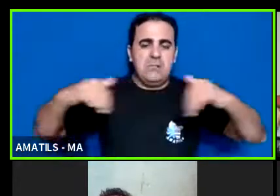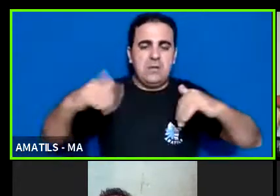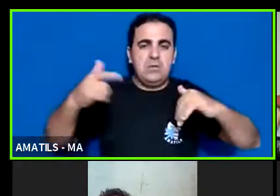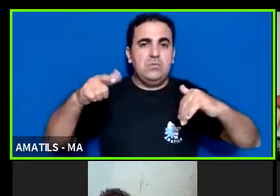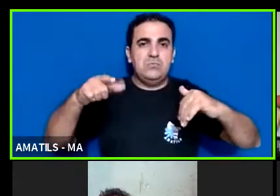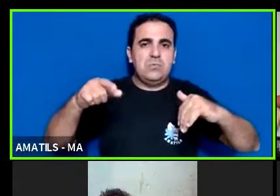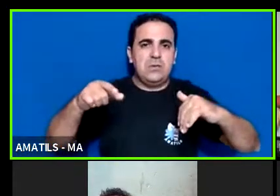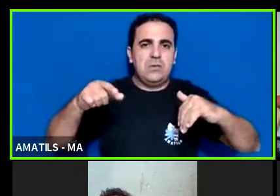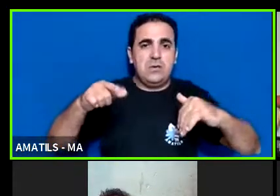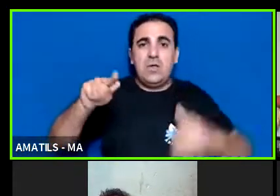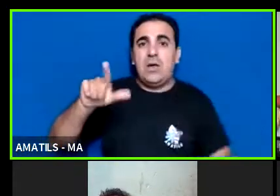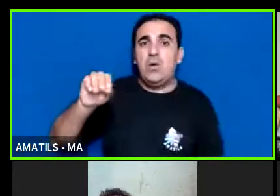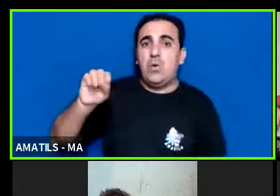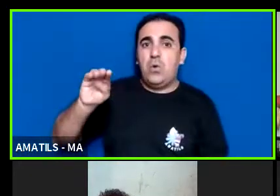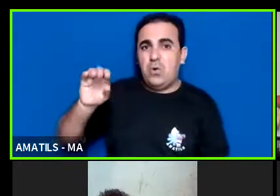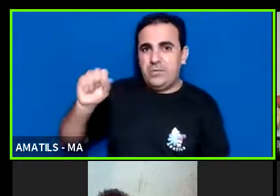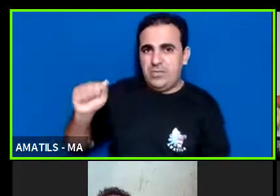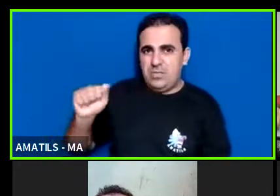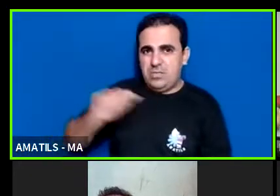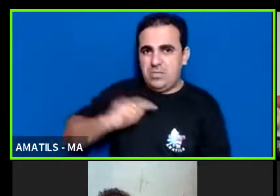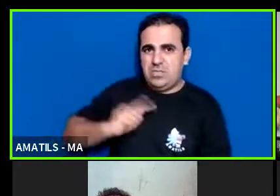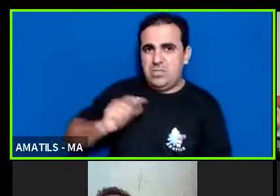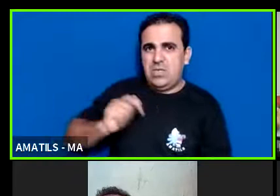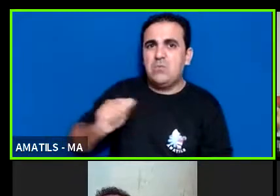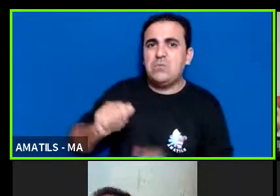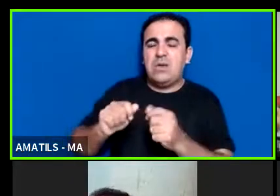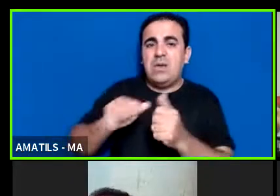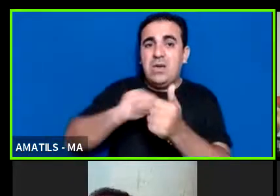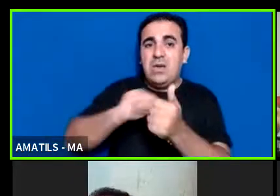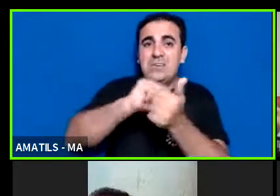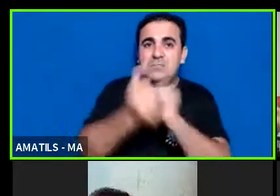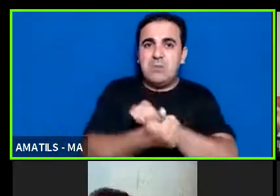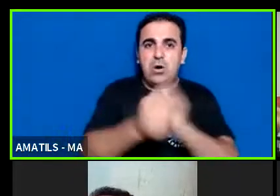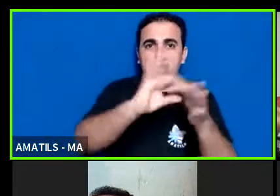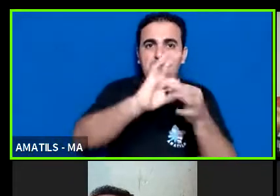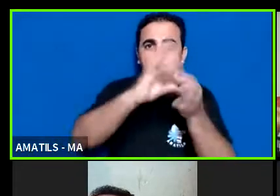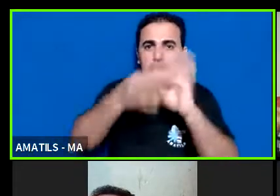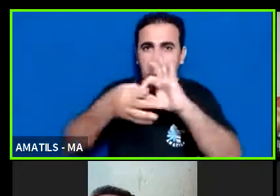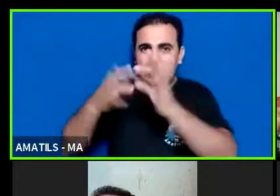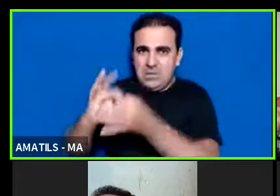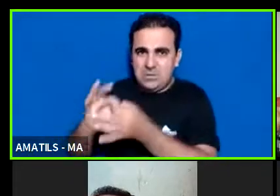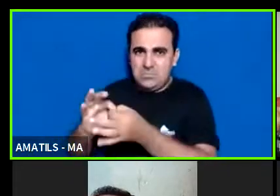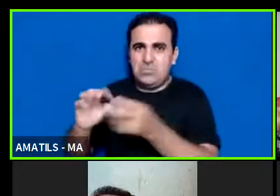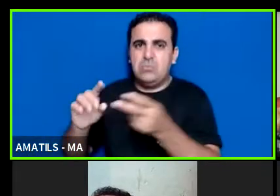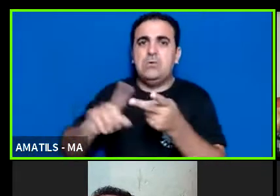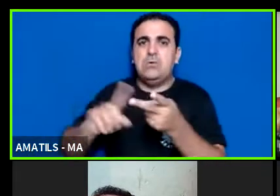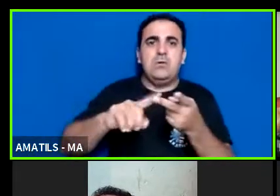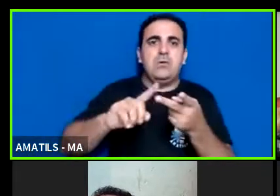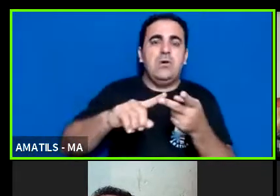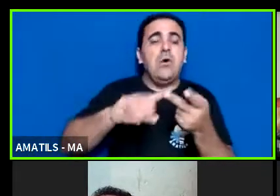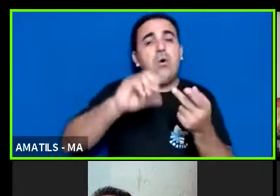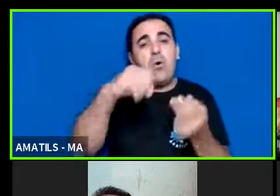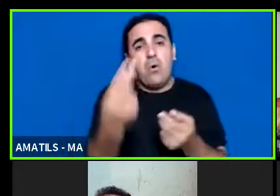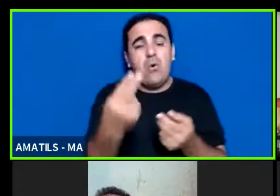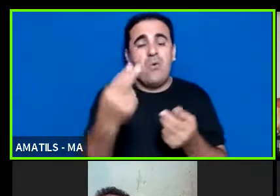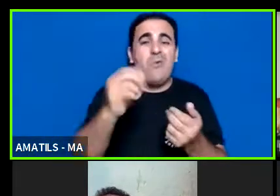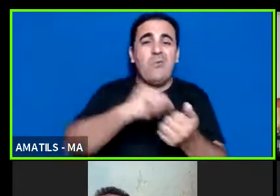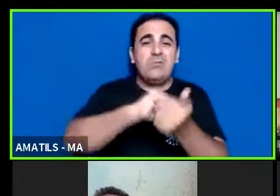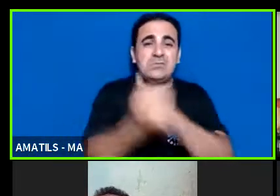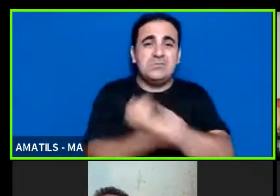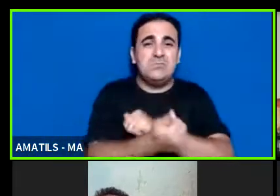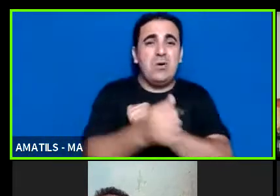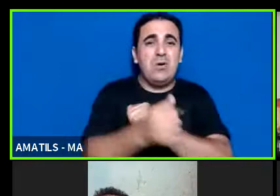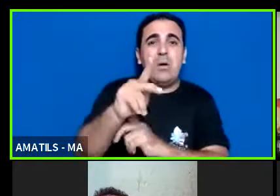9615 esporte olímpico ou esporte paralímpico mas sim a manifestação esportiva o lazer ele é a